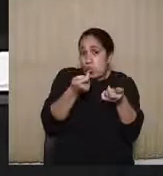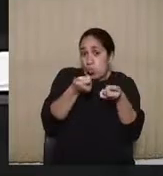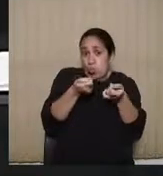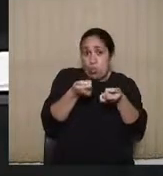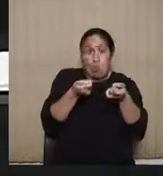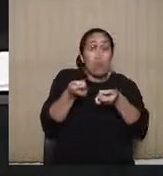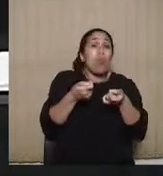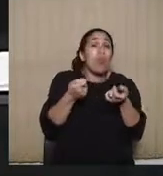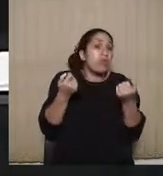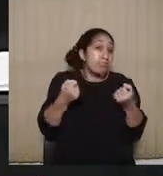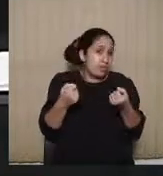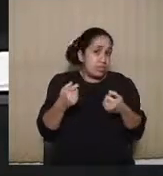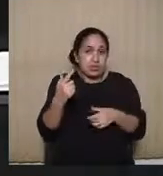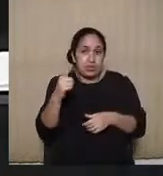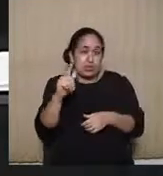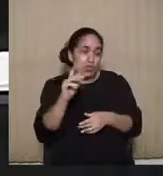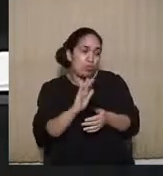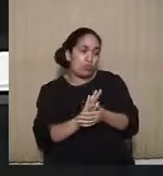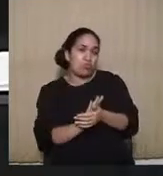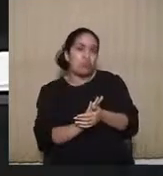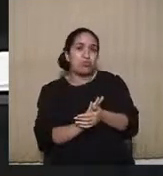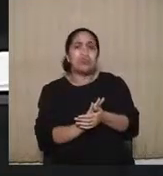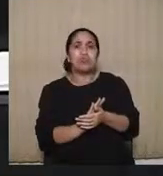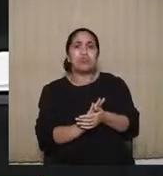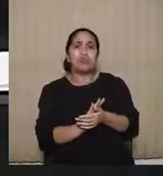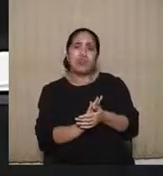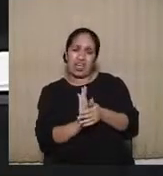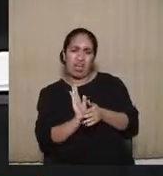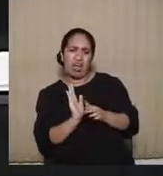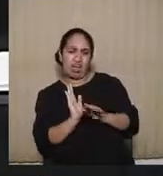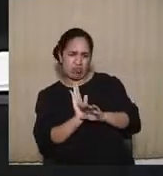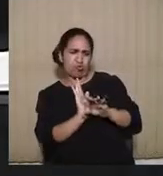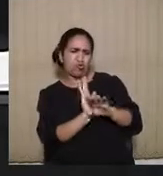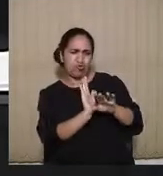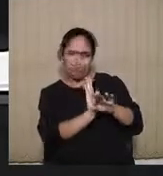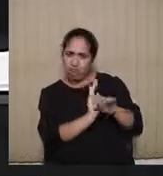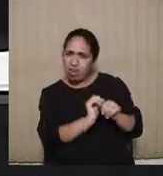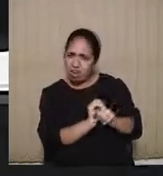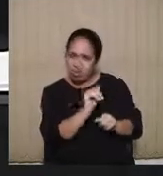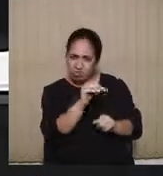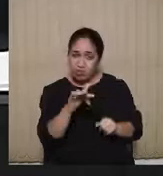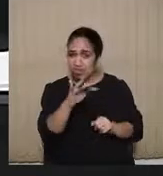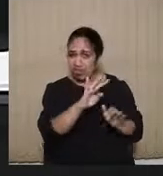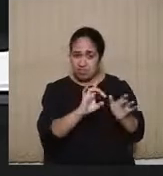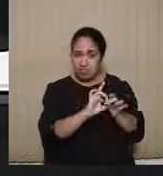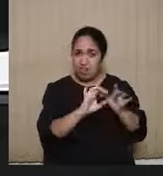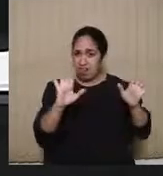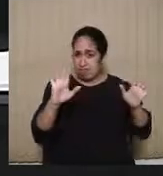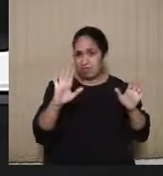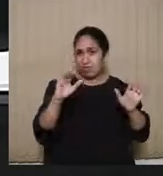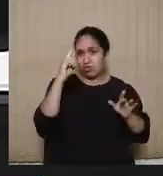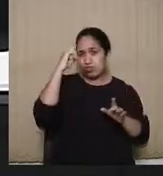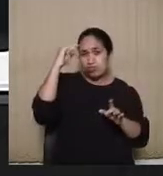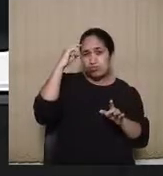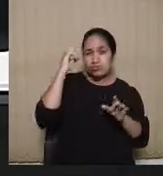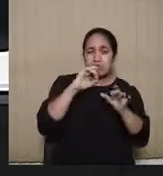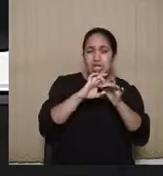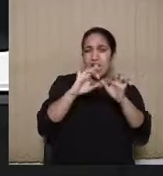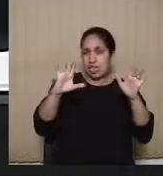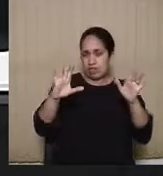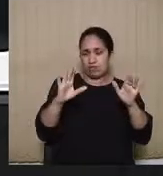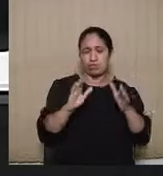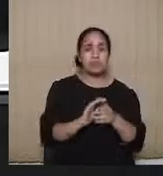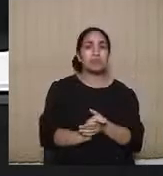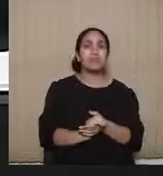maior, ao passo que outro entende que deve favorecer ao máximo um mercado de livre circulação de ideias, então,